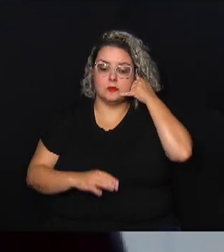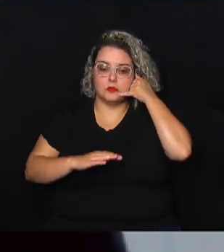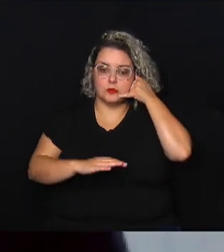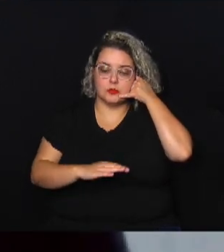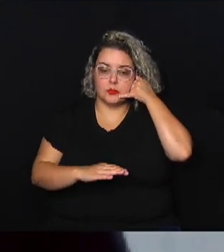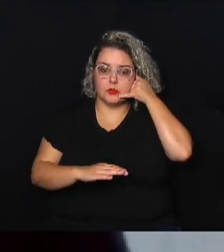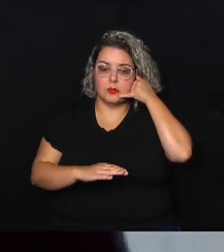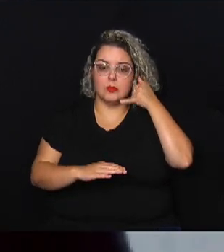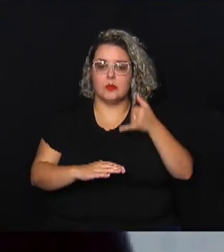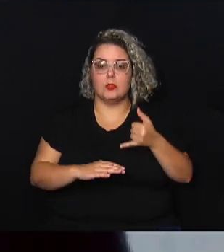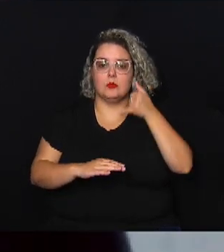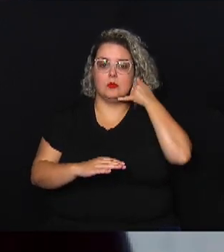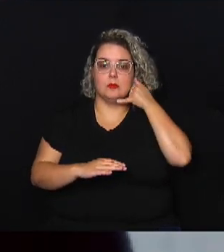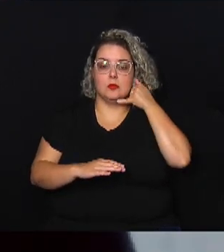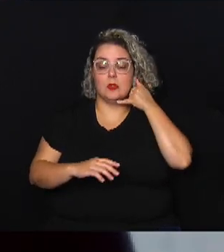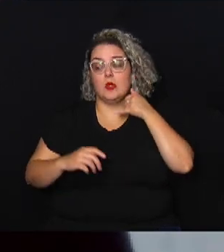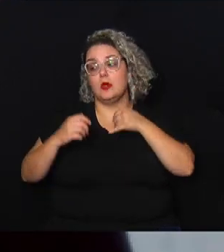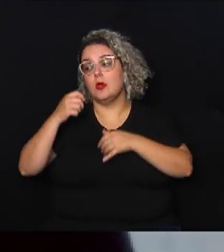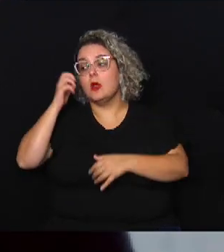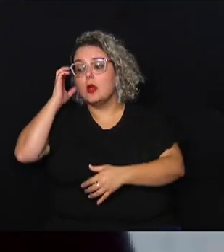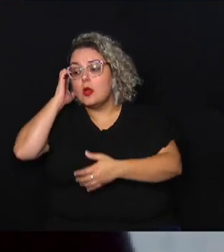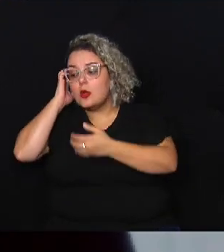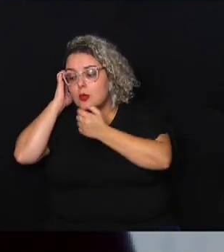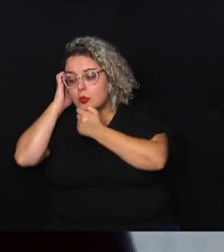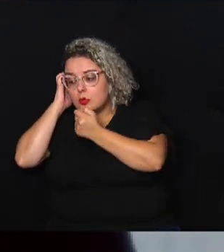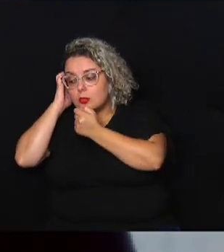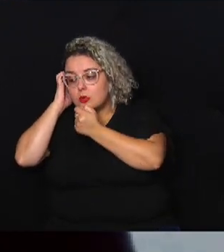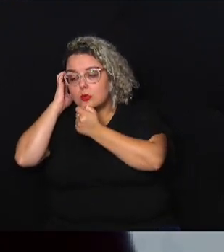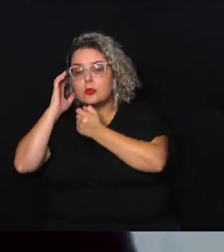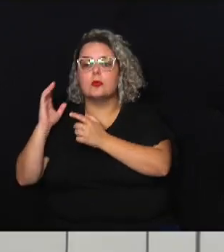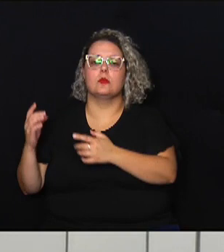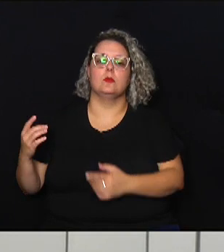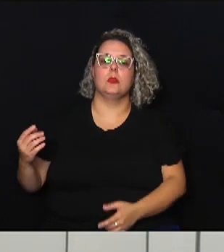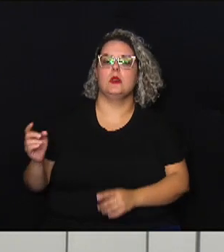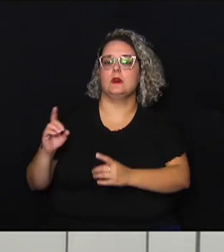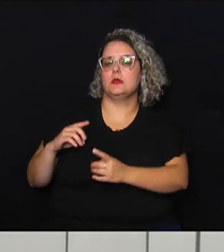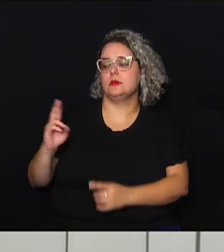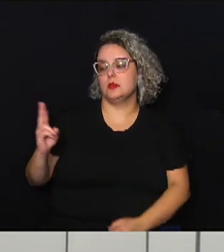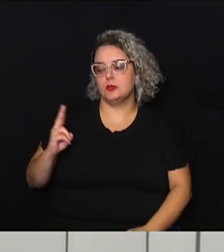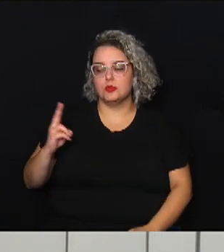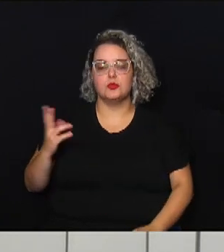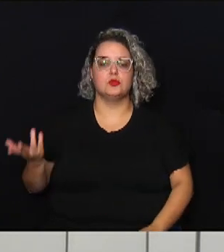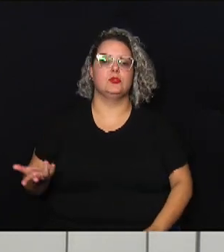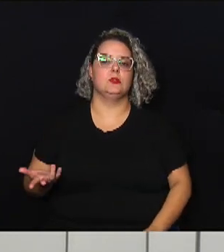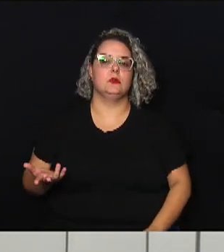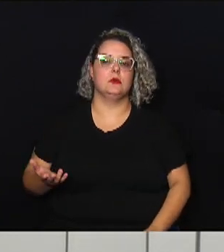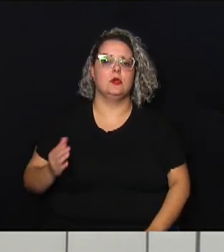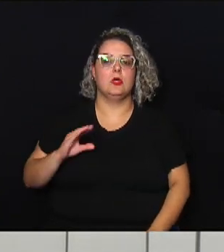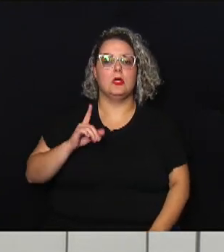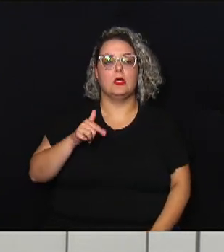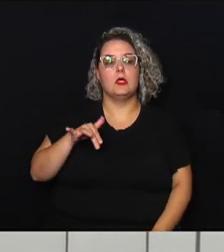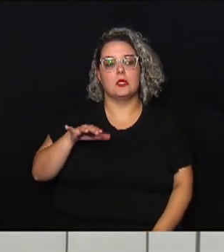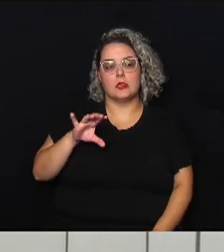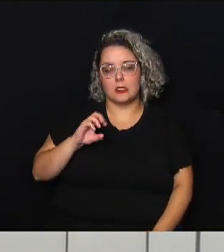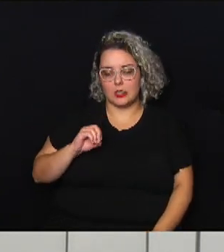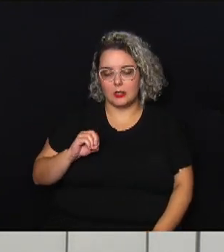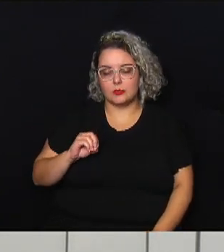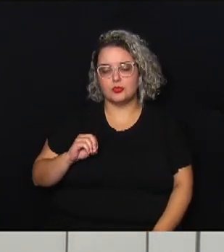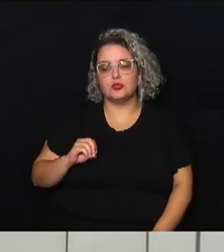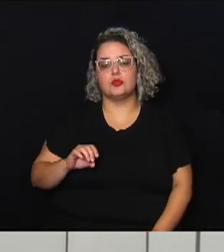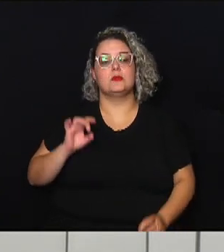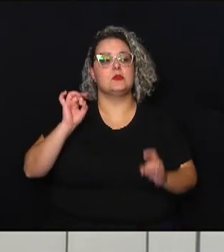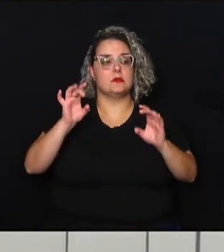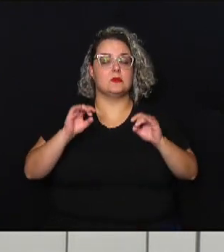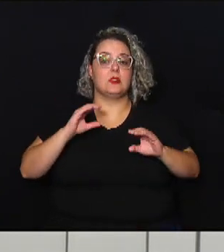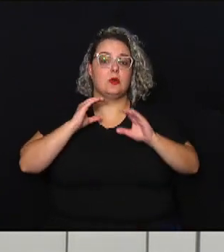sistema de rádio dedicado tá certo então Cláudio Malheiro Malborg especialista em